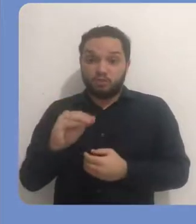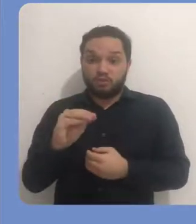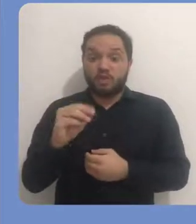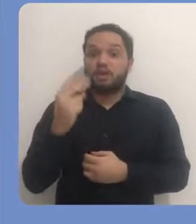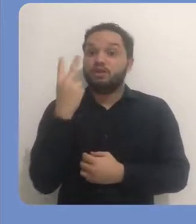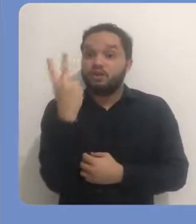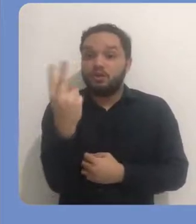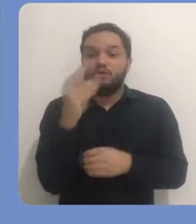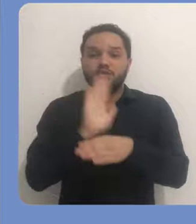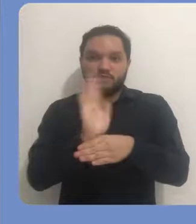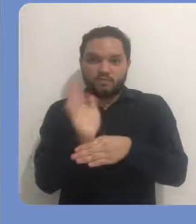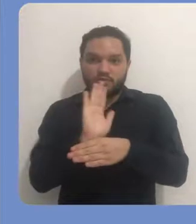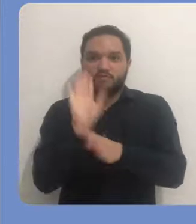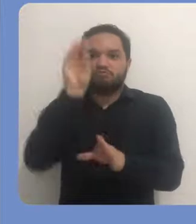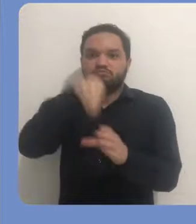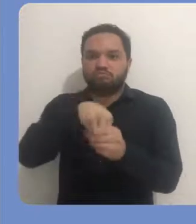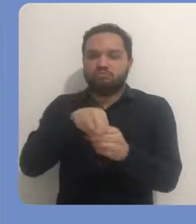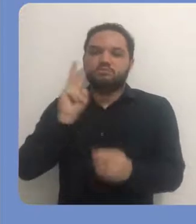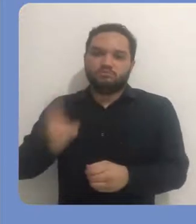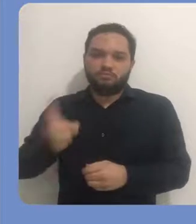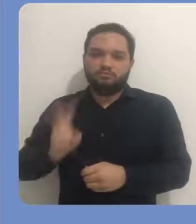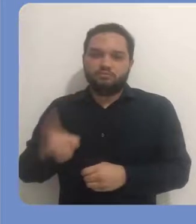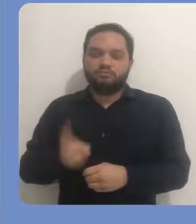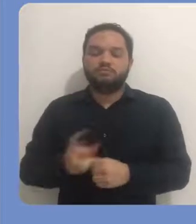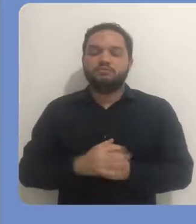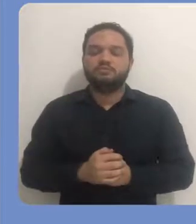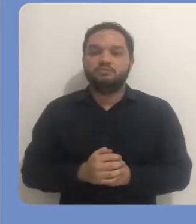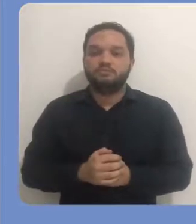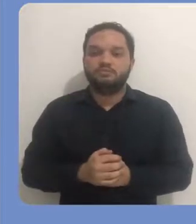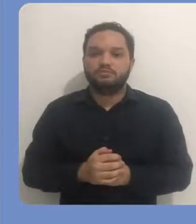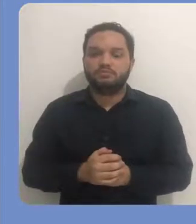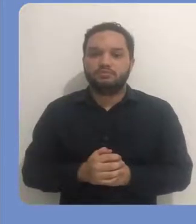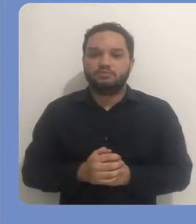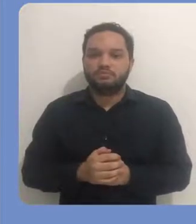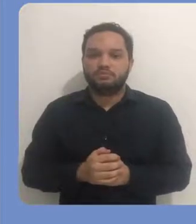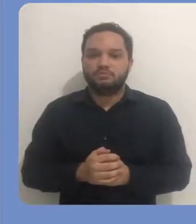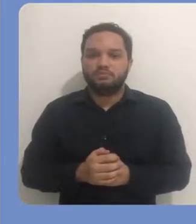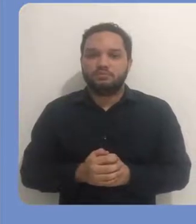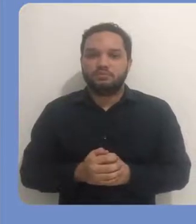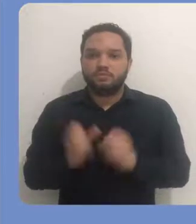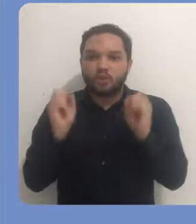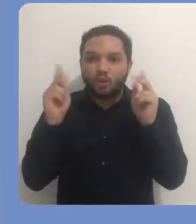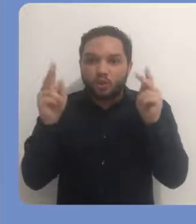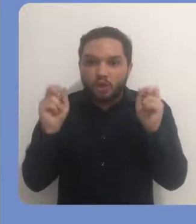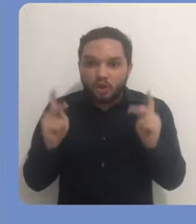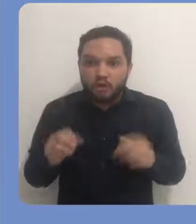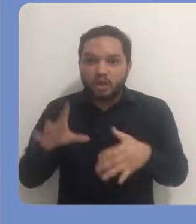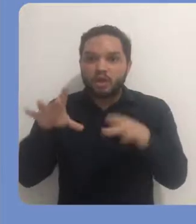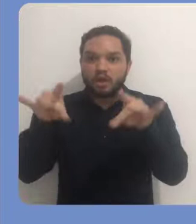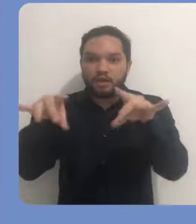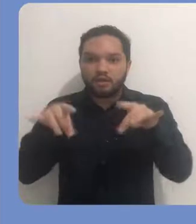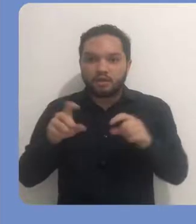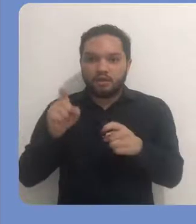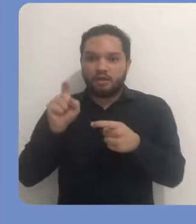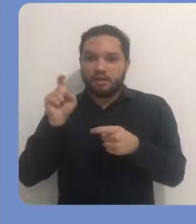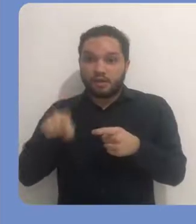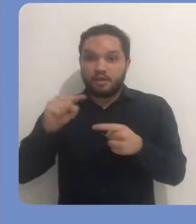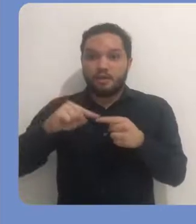no mesmo processo de submissão. Finalizada todas as suas submissões de arquivo, clique em Próximo.